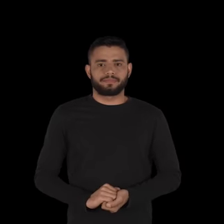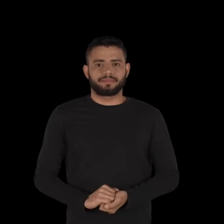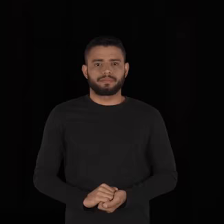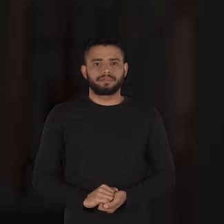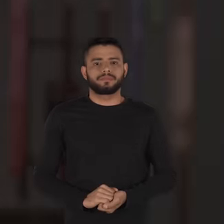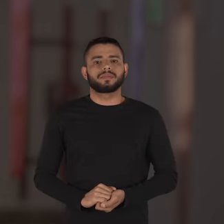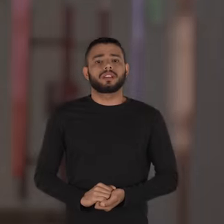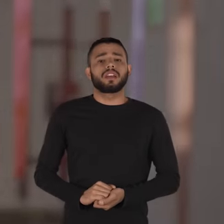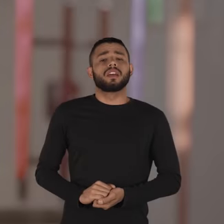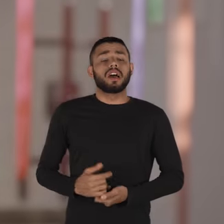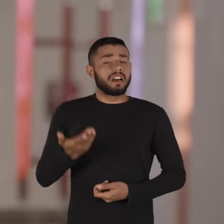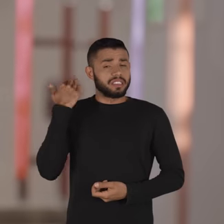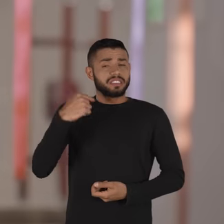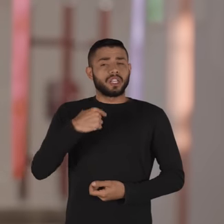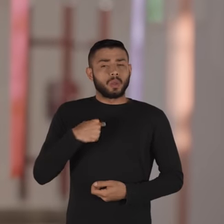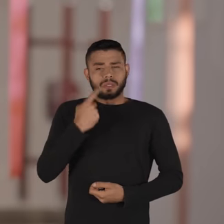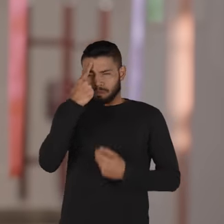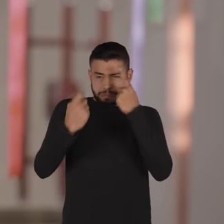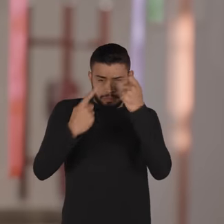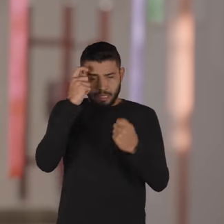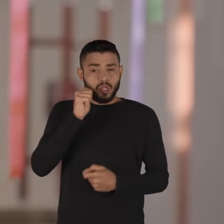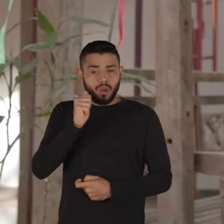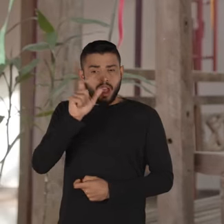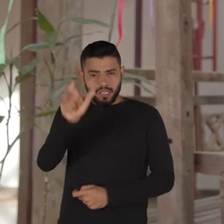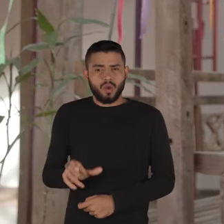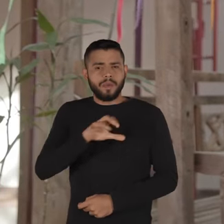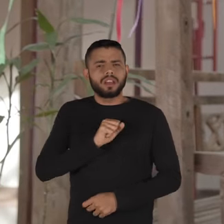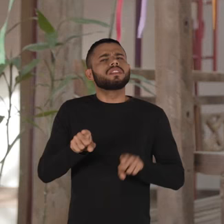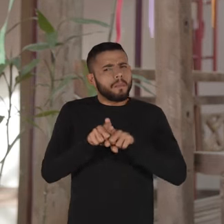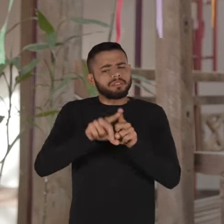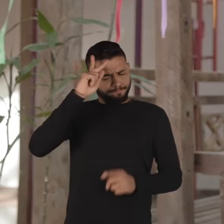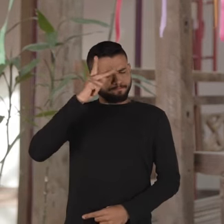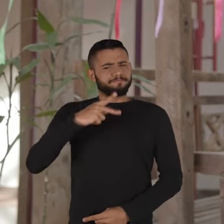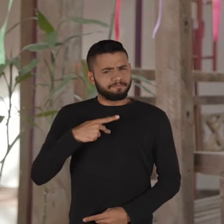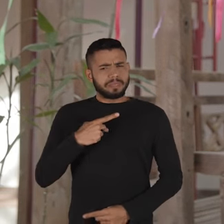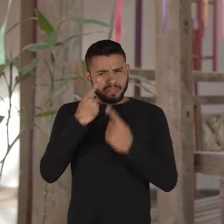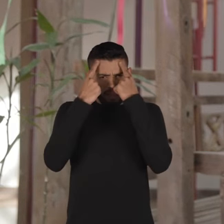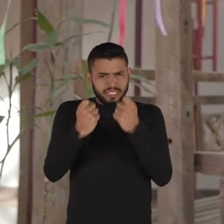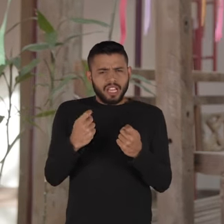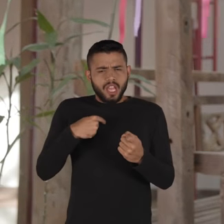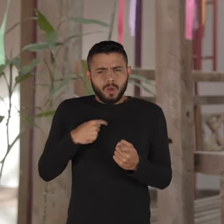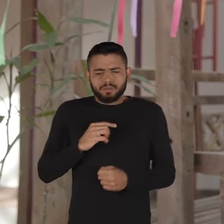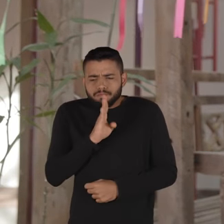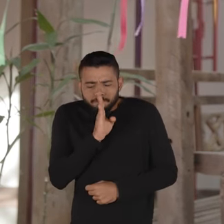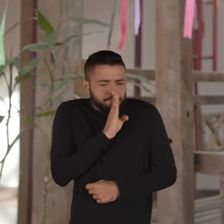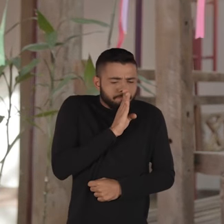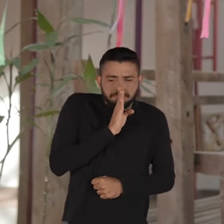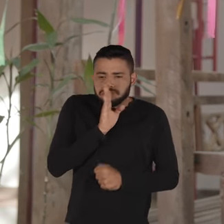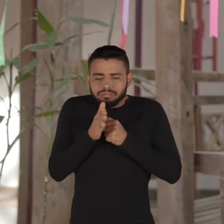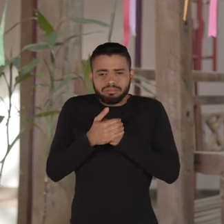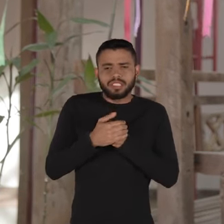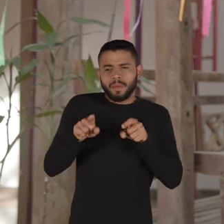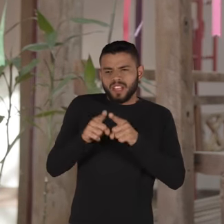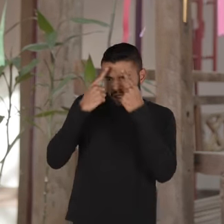Homem barbado. Eu já fui muito agressivo com as mulheres que eu amei. Muito agressivo comigo. O tanto que eu já me tranquei, o tanto